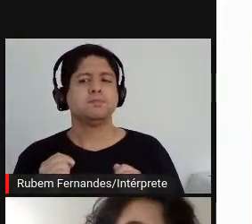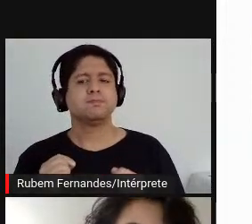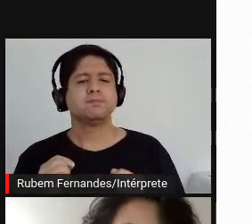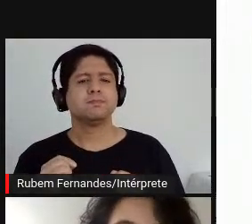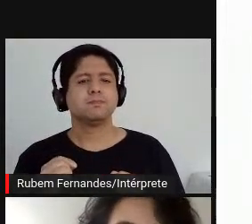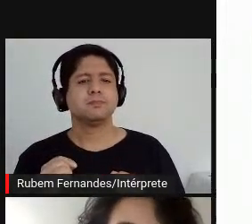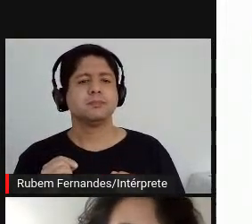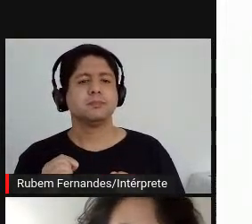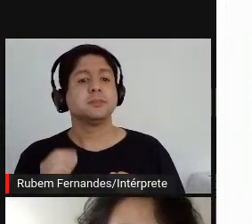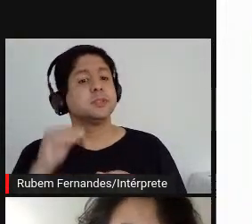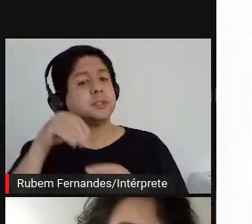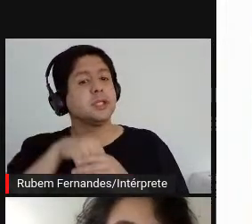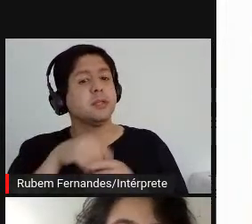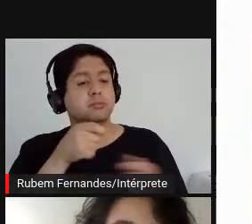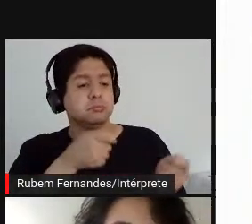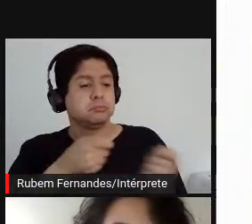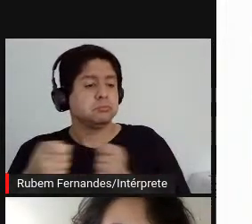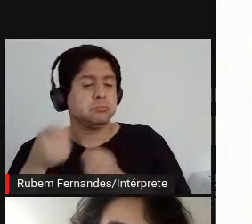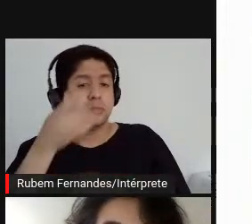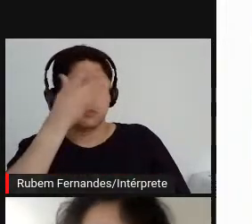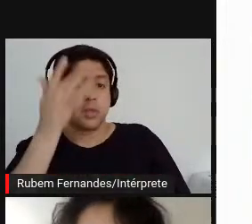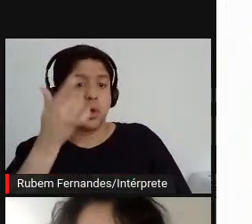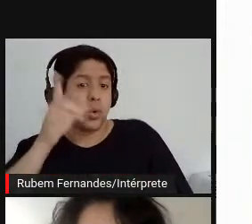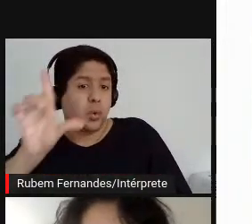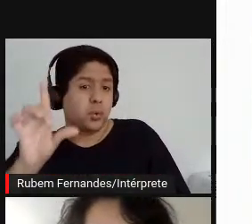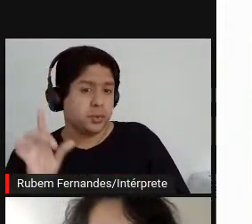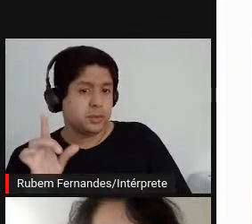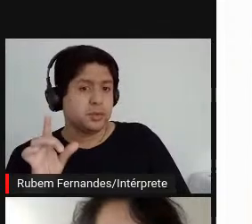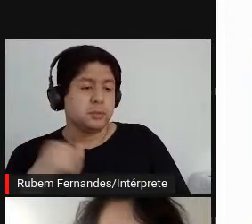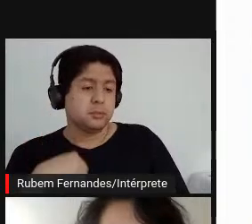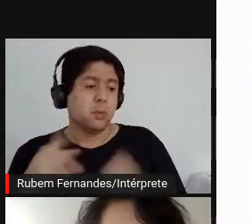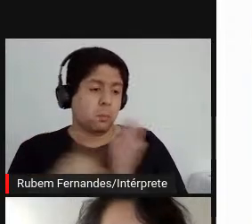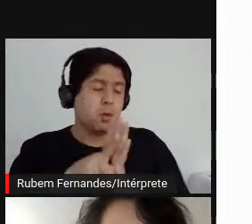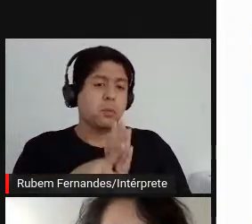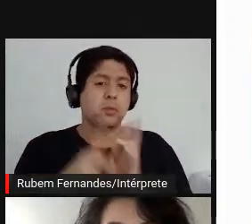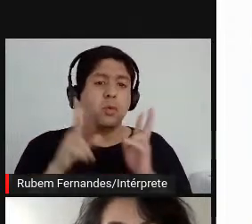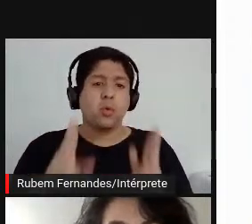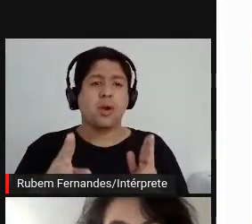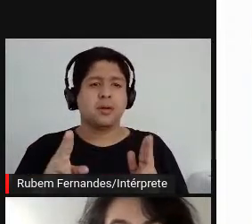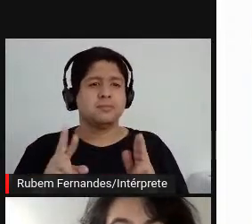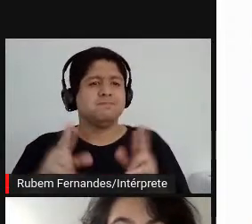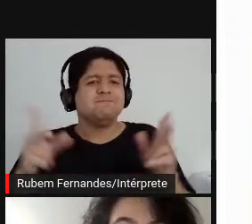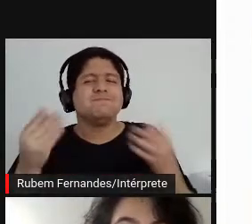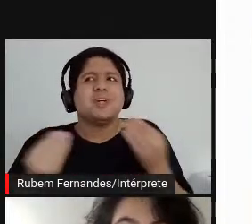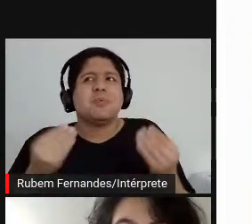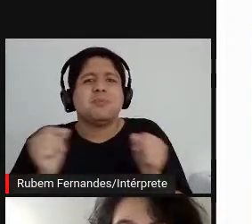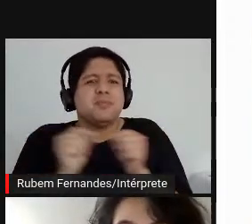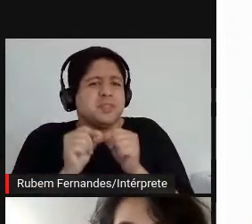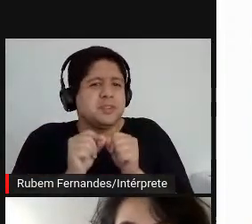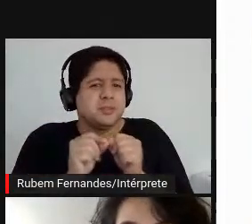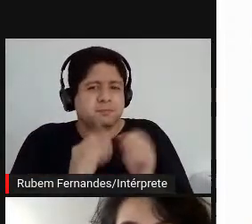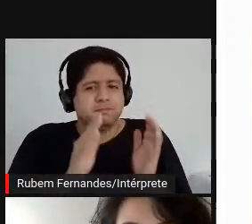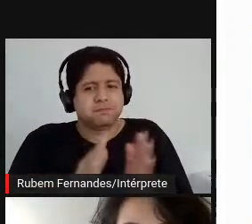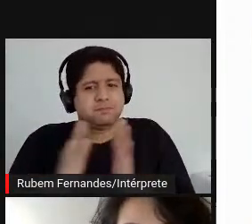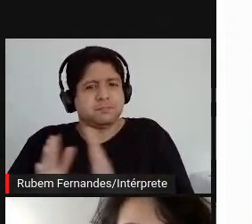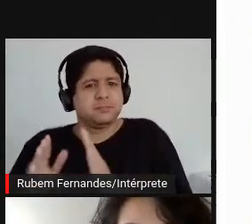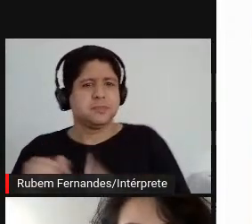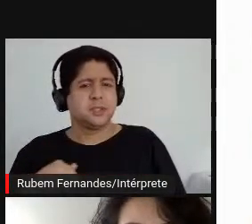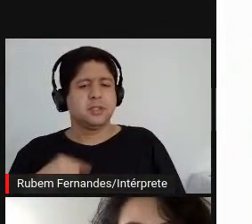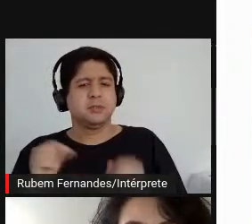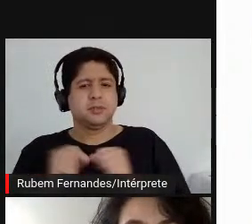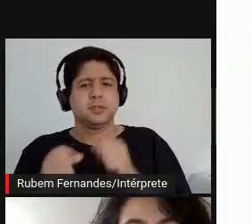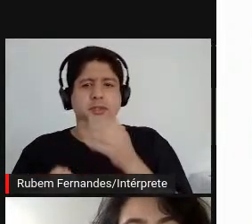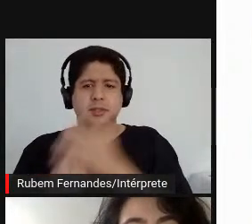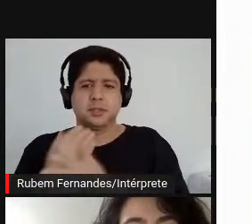dentro do cotidiano de uma outra pessoa, né? E do meu próprio. Então, eu coloquei essa chamada que ela